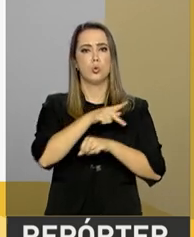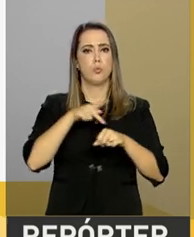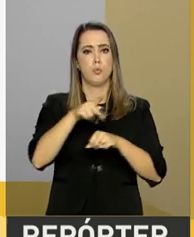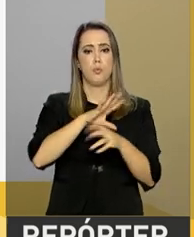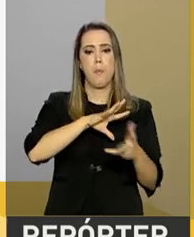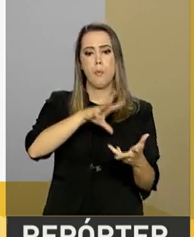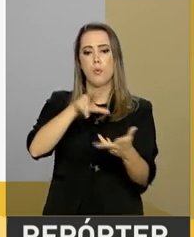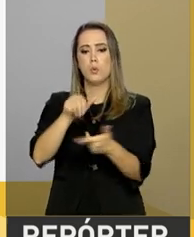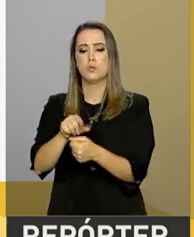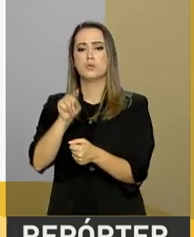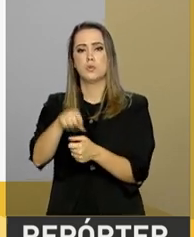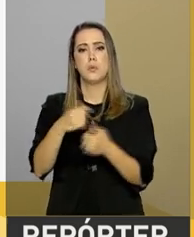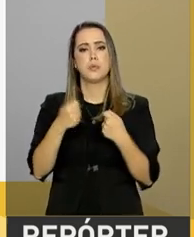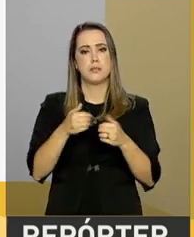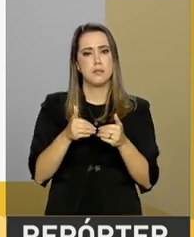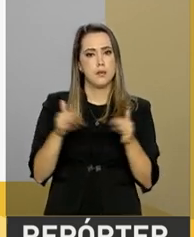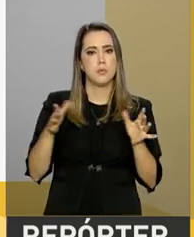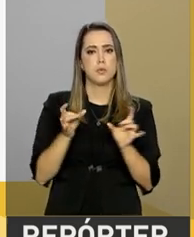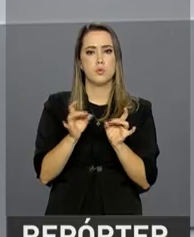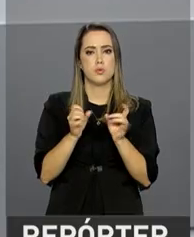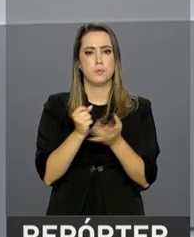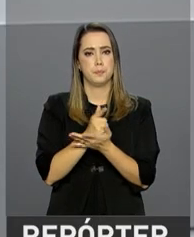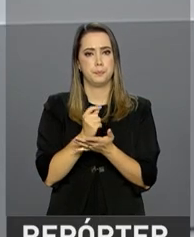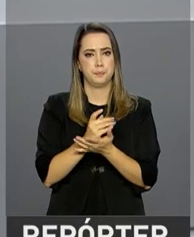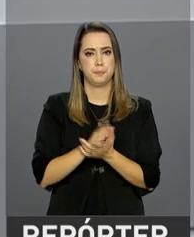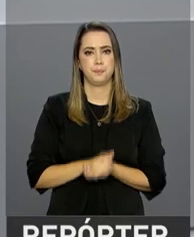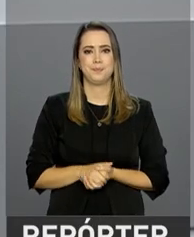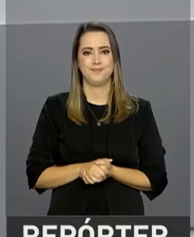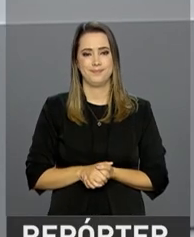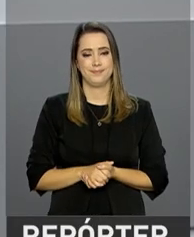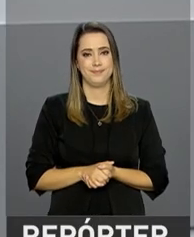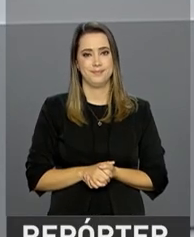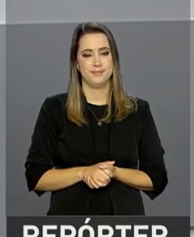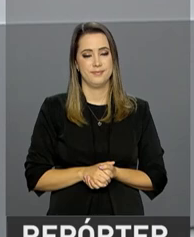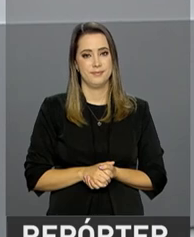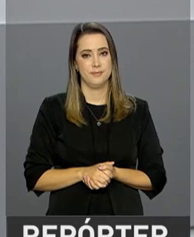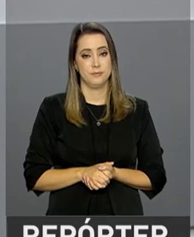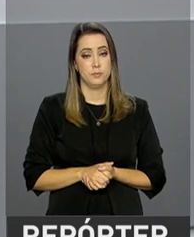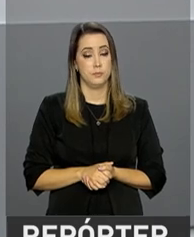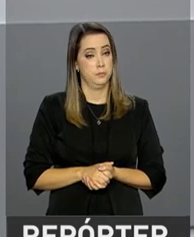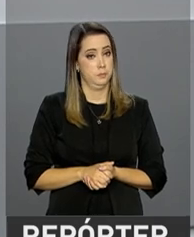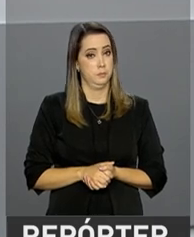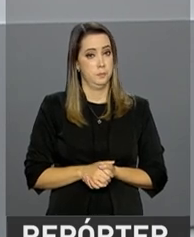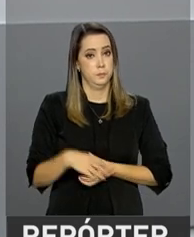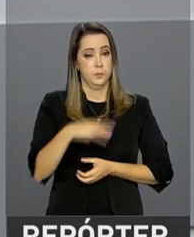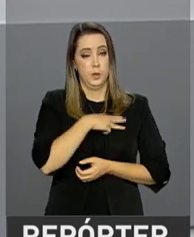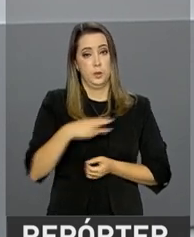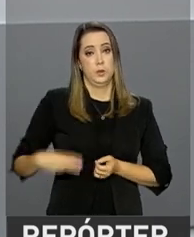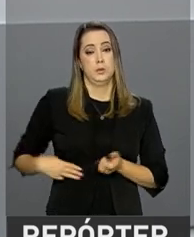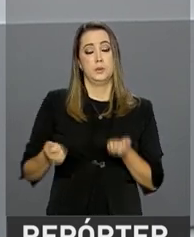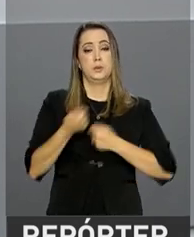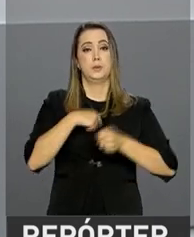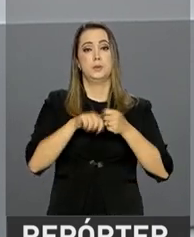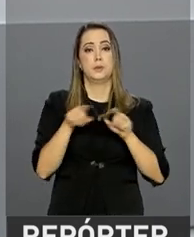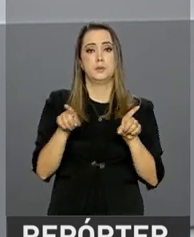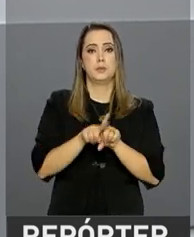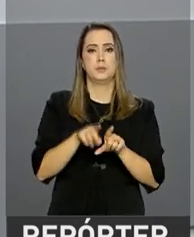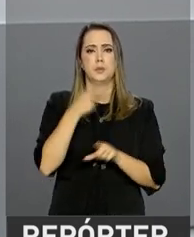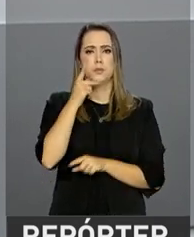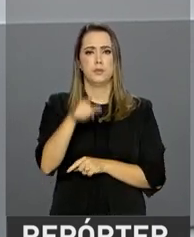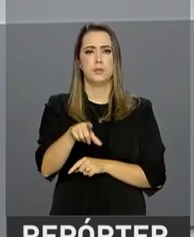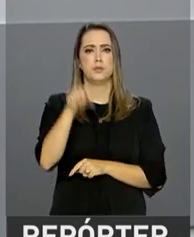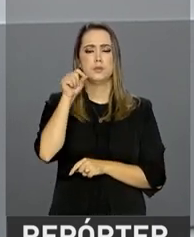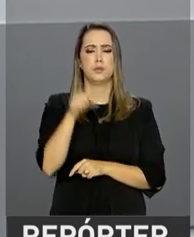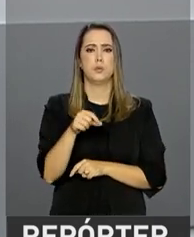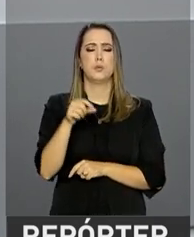inteiro passa pela abertura comercial. O ministro Henrique Meirelles também falou sobre a decisão de Donald Trump e